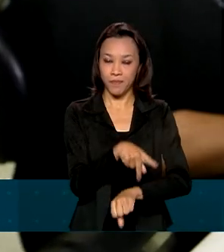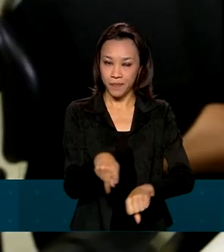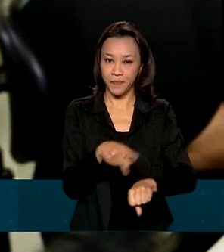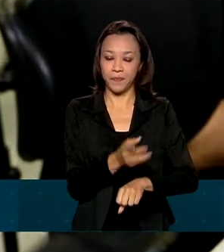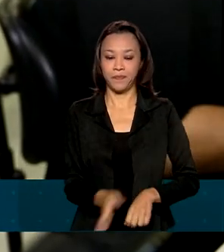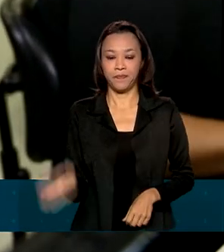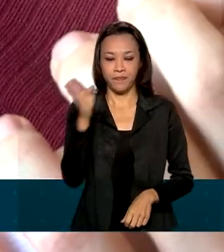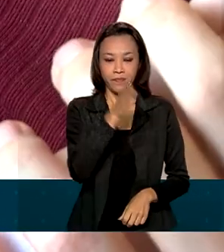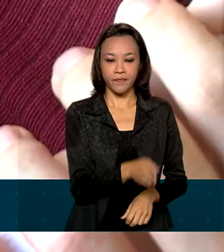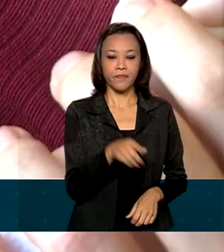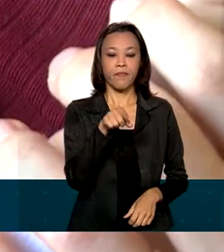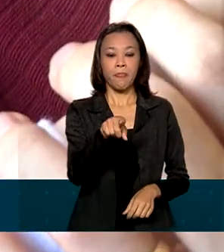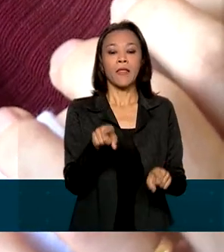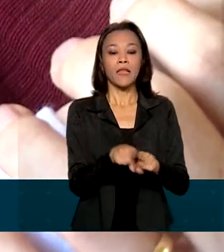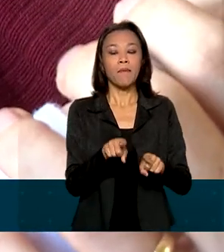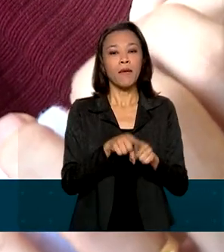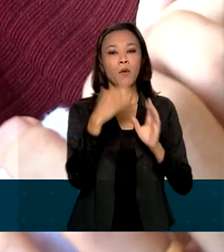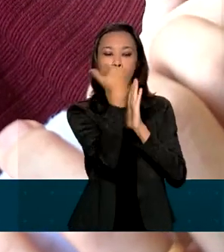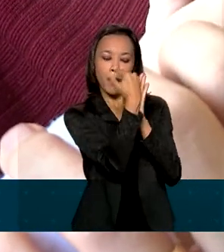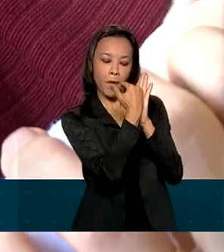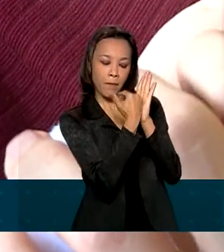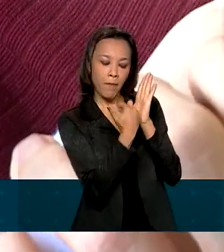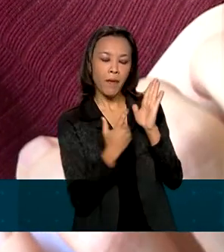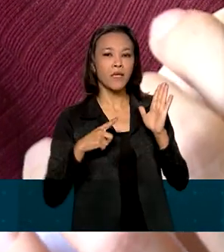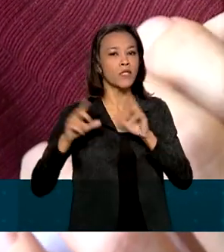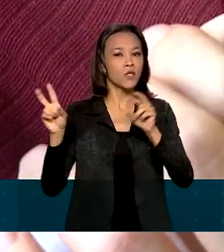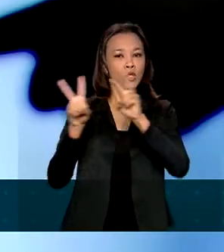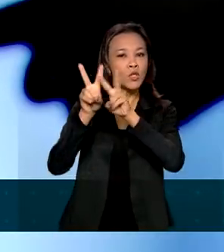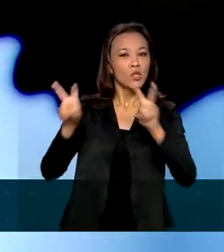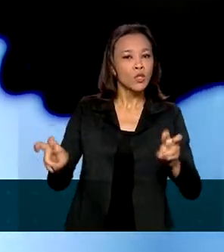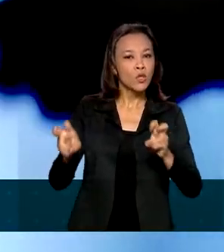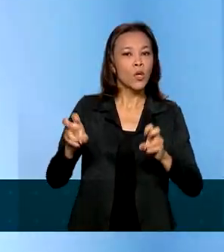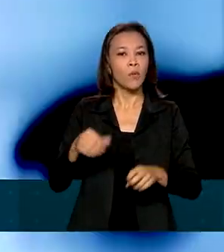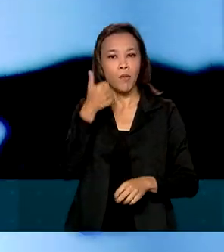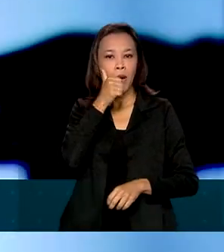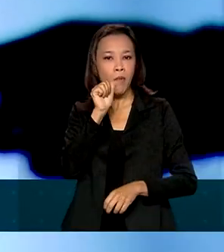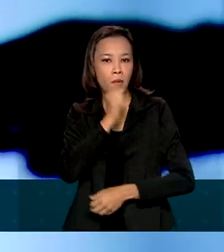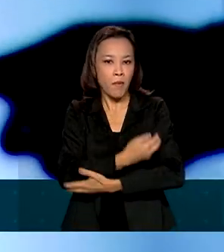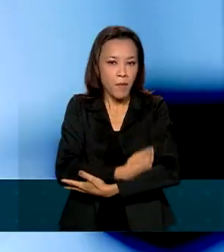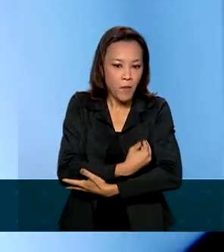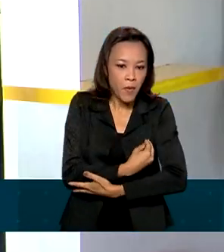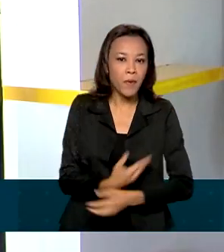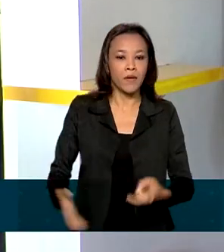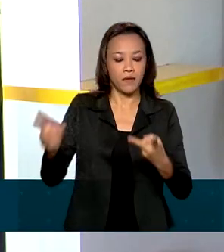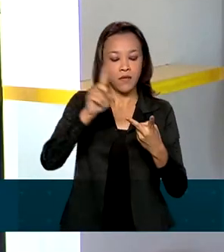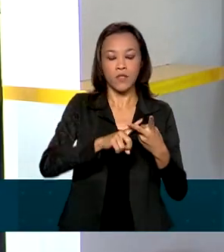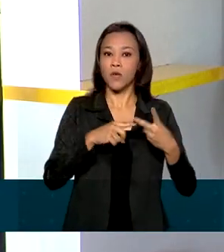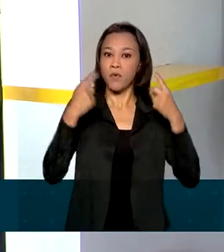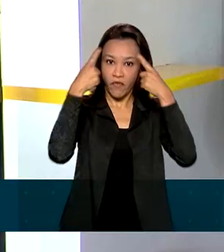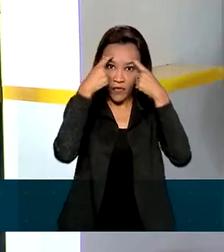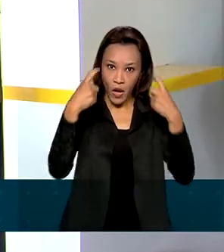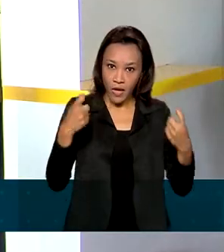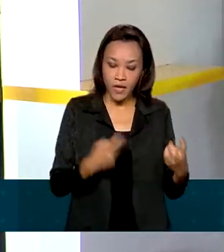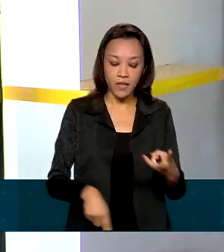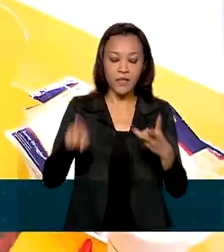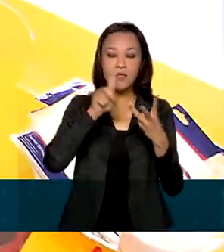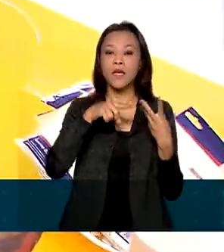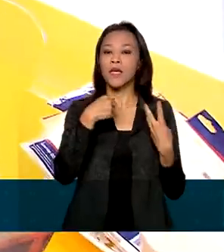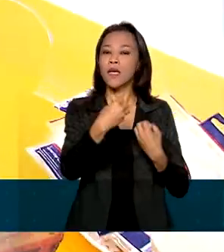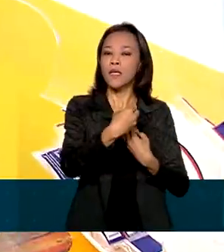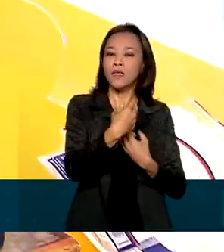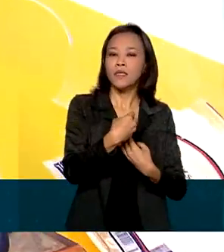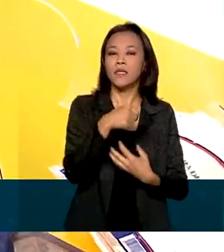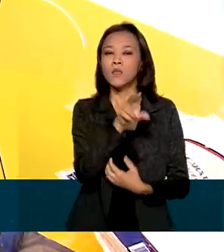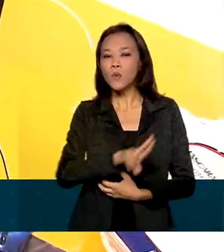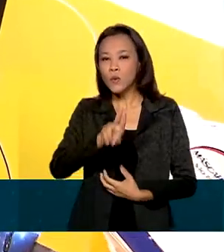também abrange ações no que diz respeito à maternidade, ao enfrentamento à violência e à educação financeira na